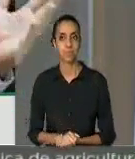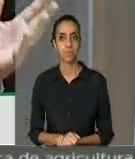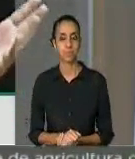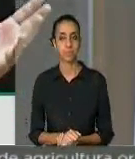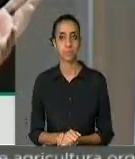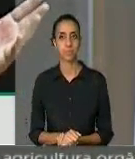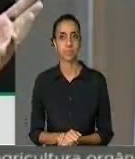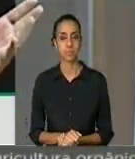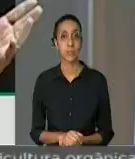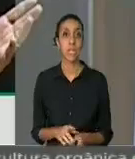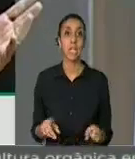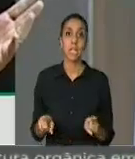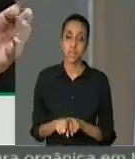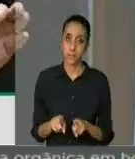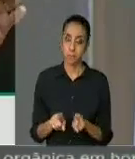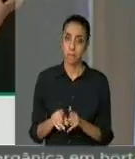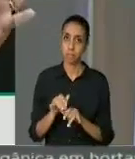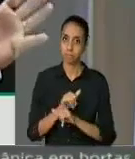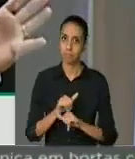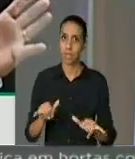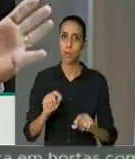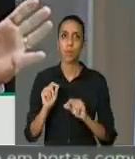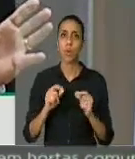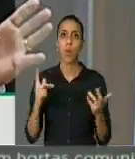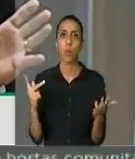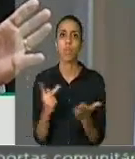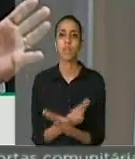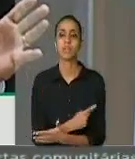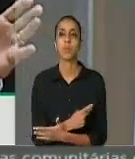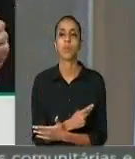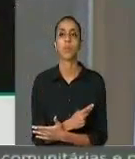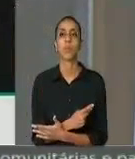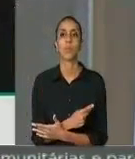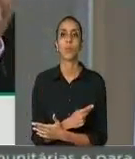eu não podia deixar de registrar o ato político,